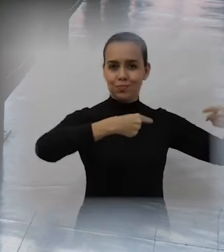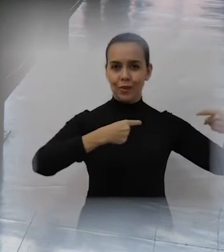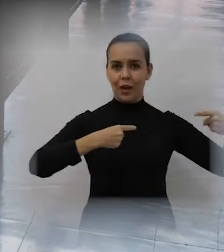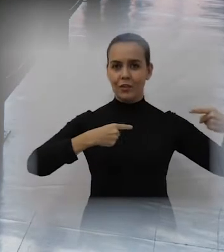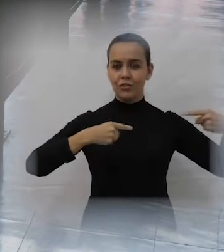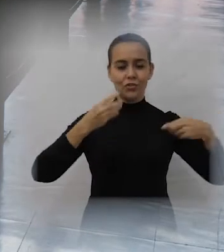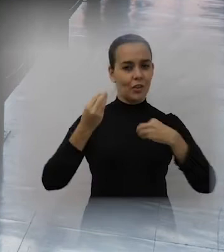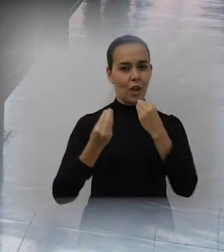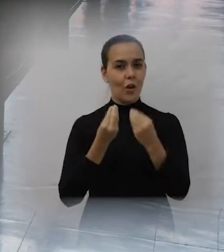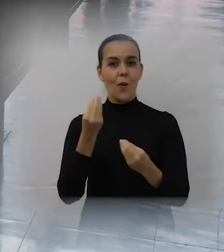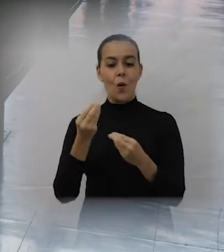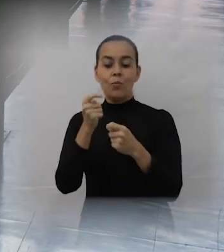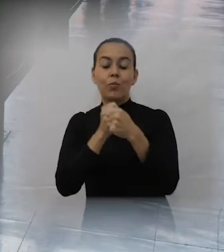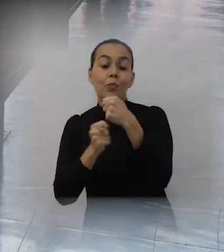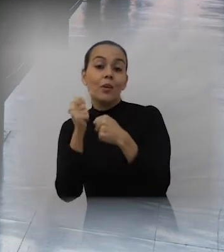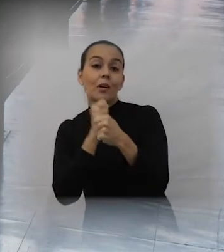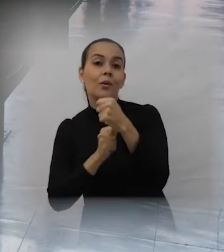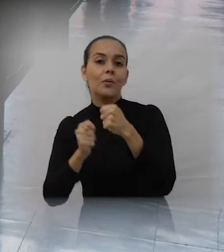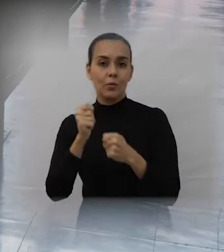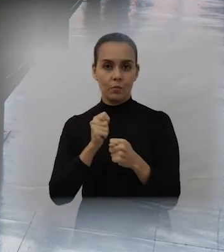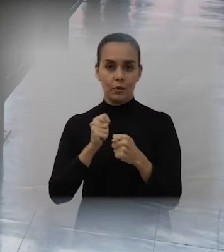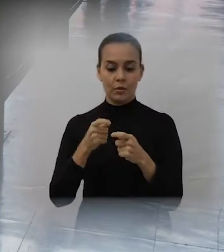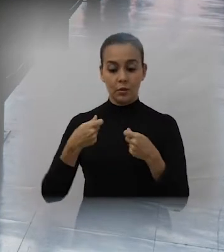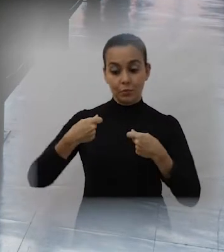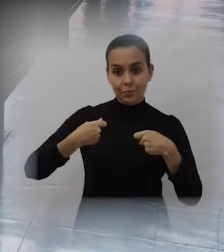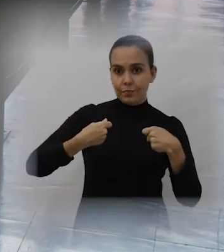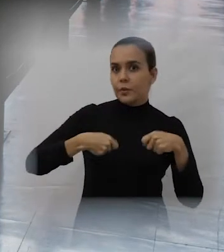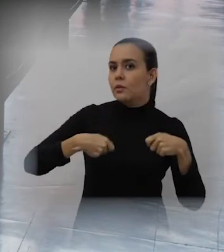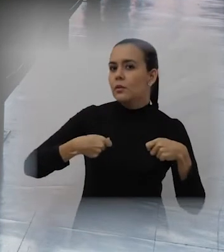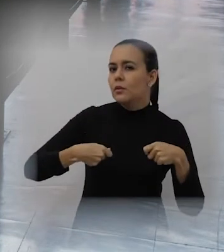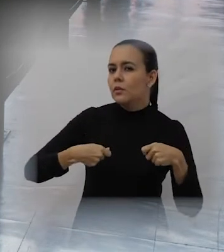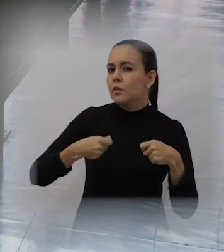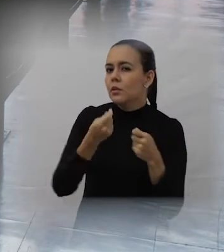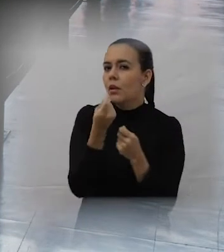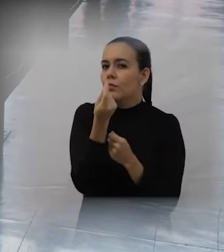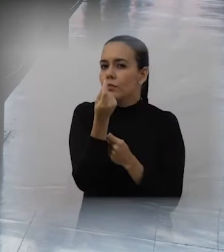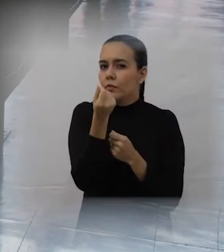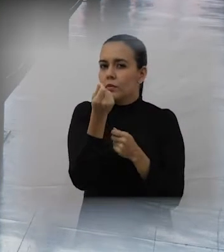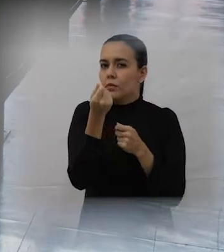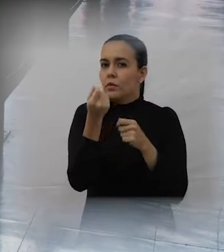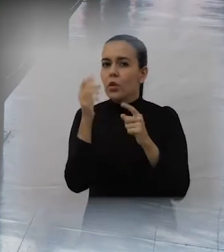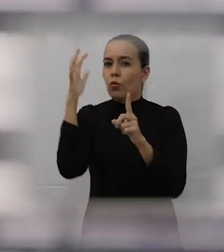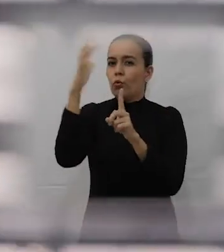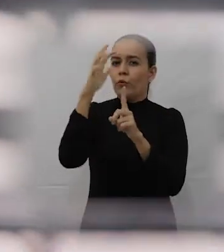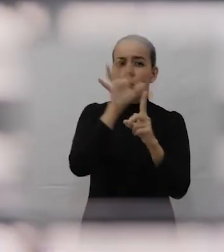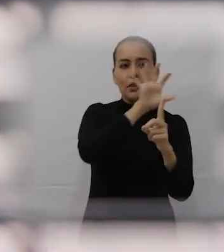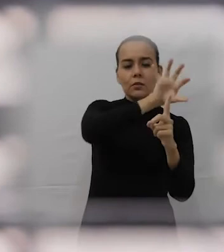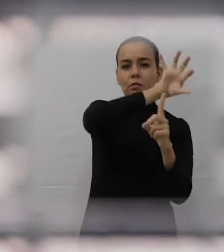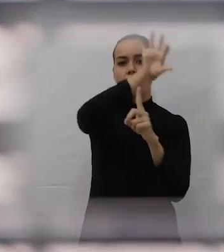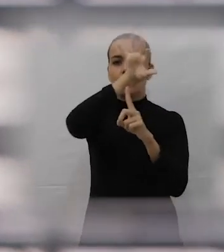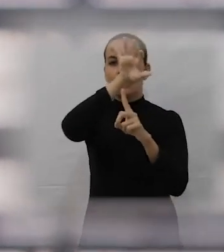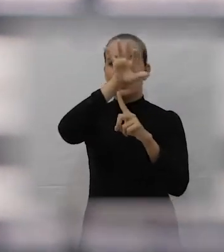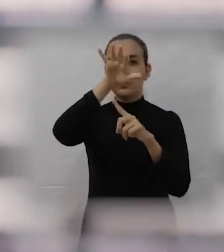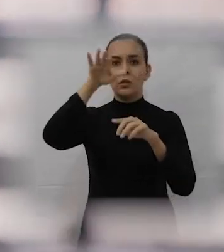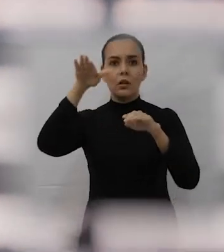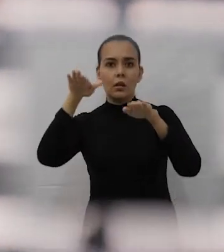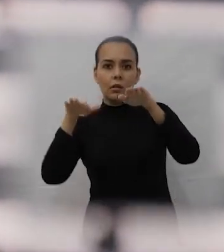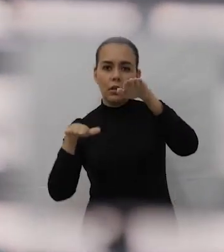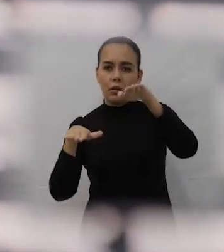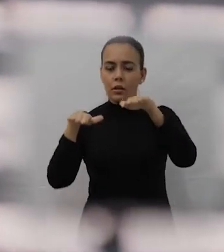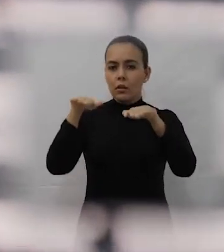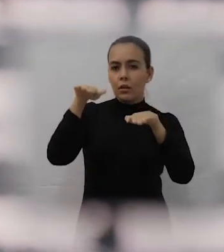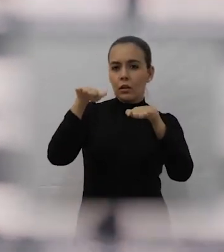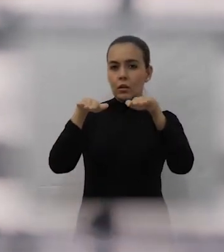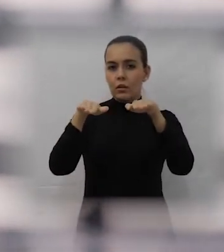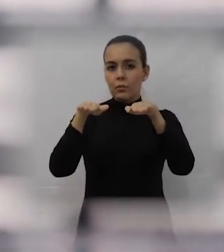pouco as coisas, em relação ao soft power ocidental que a gente vive, viveu historicamente e continua vivendo, né? Então, a